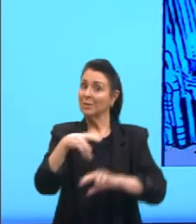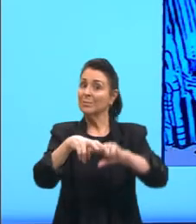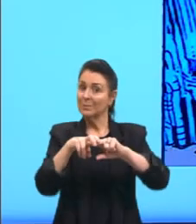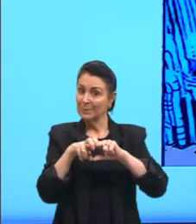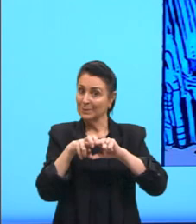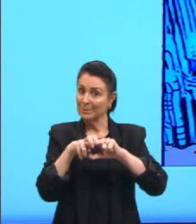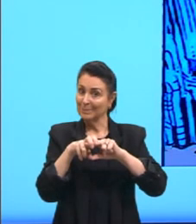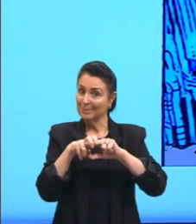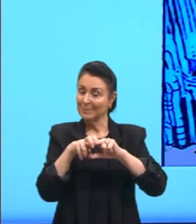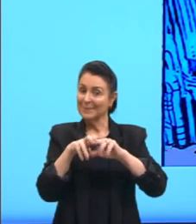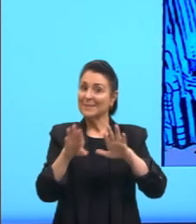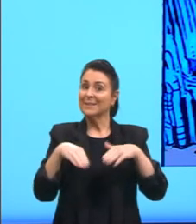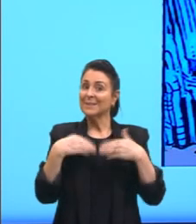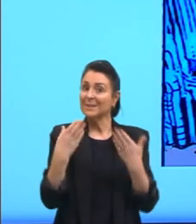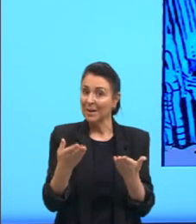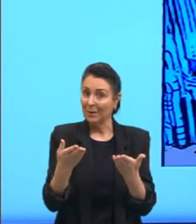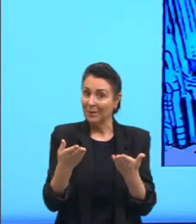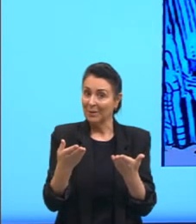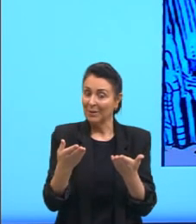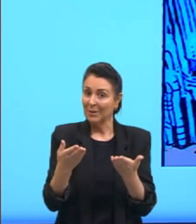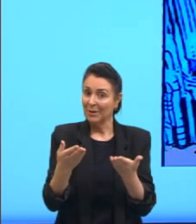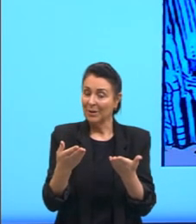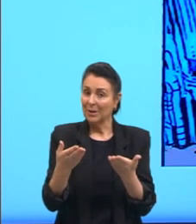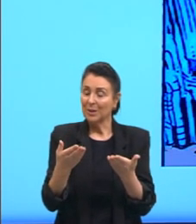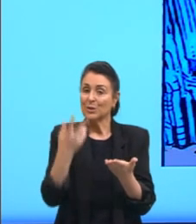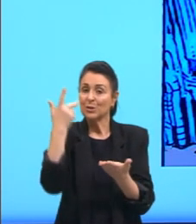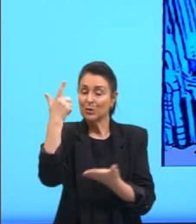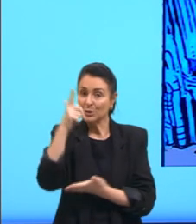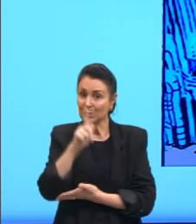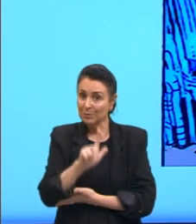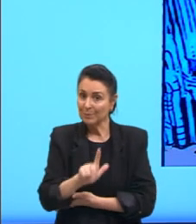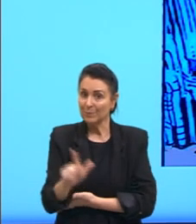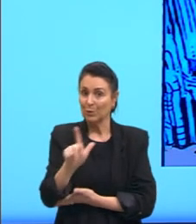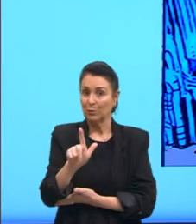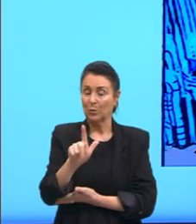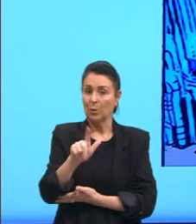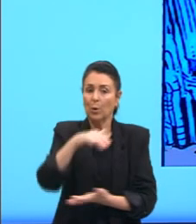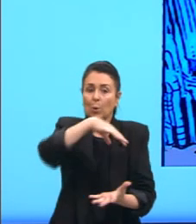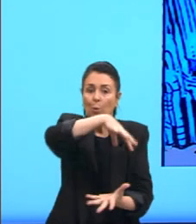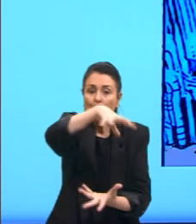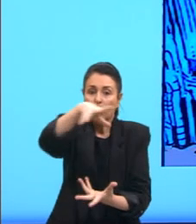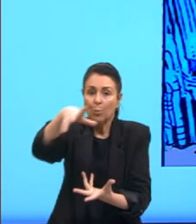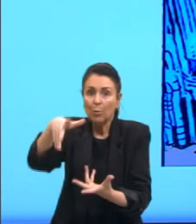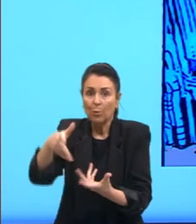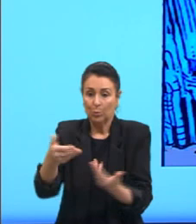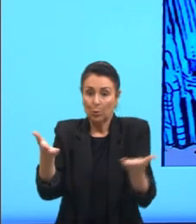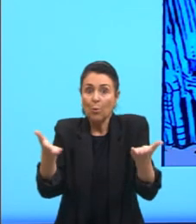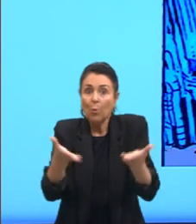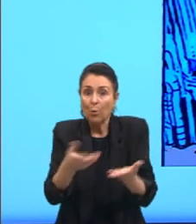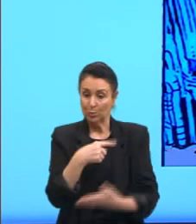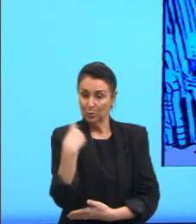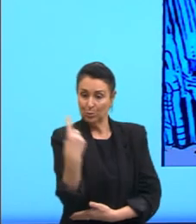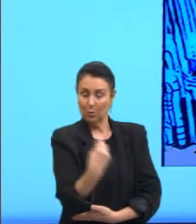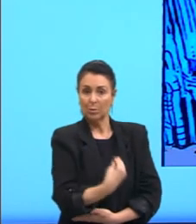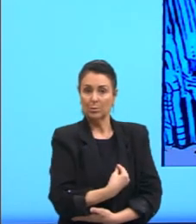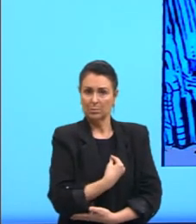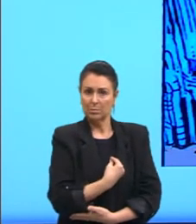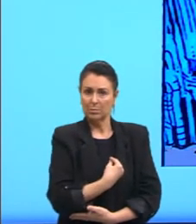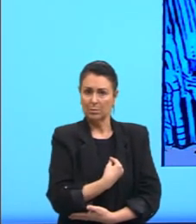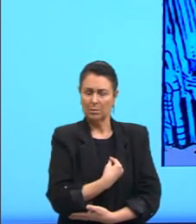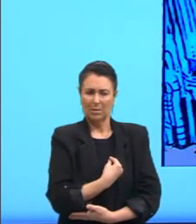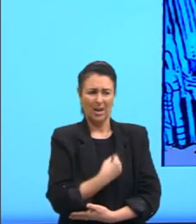a nossa questão lá inicial, as questões do mundo de hoje, nós devemos ficar só na